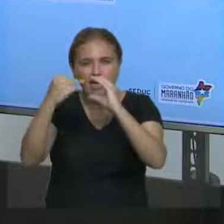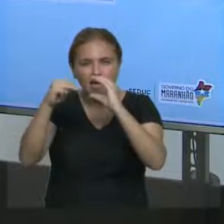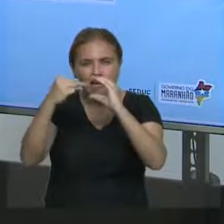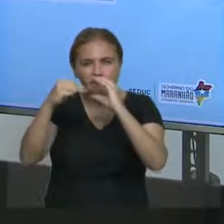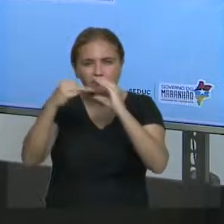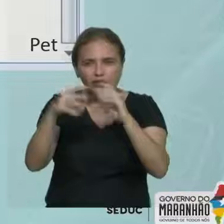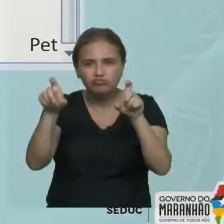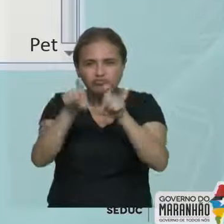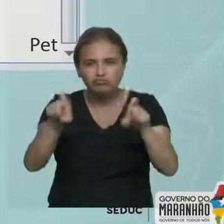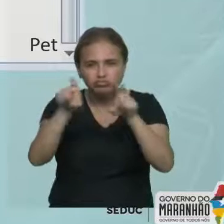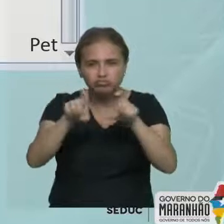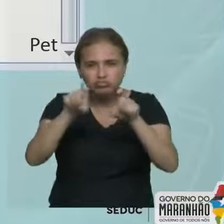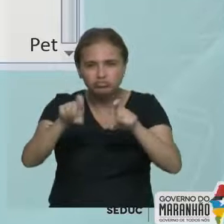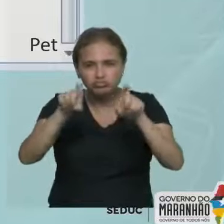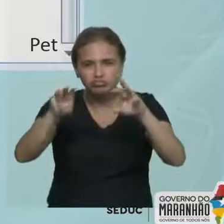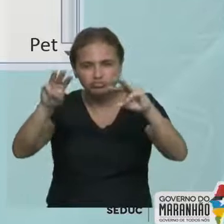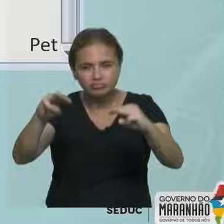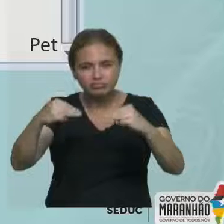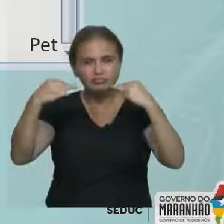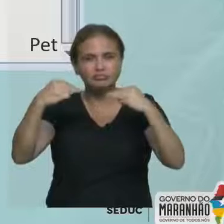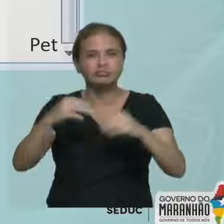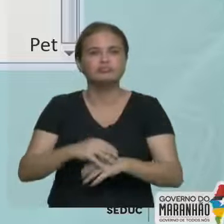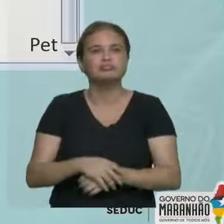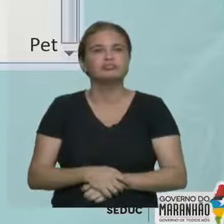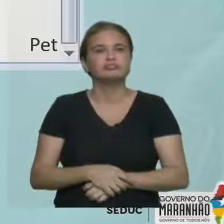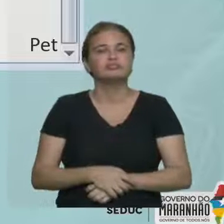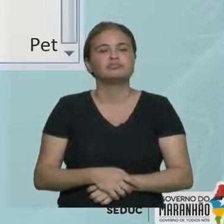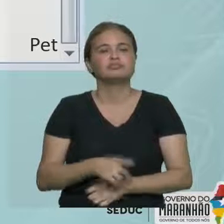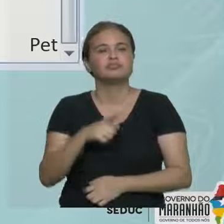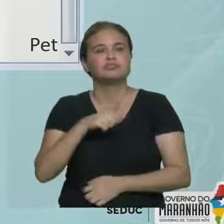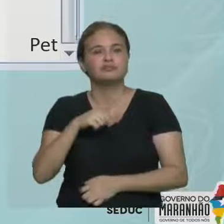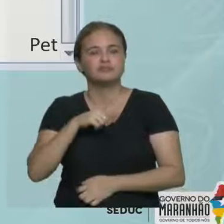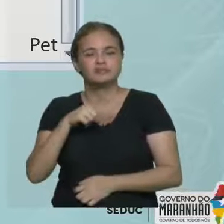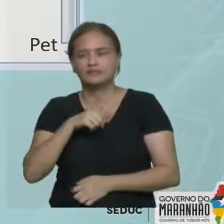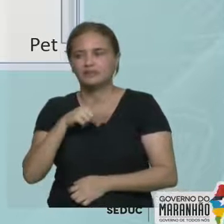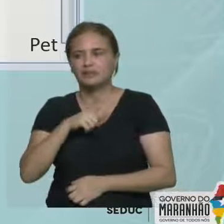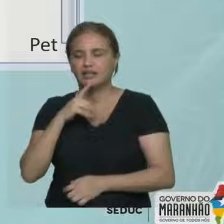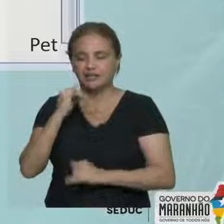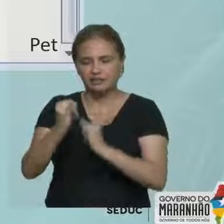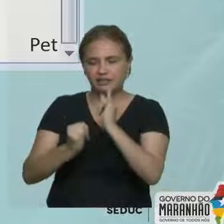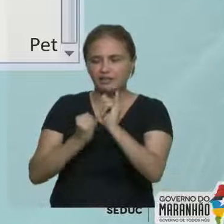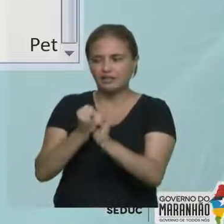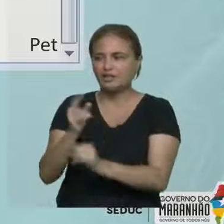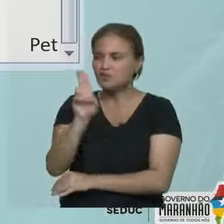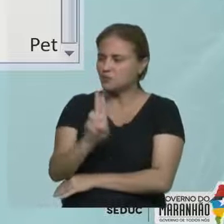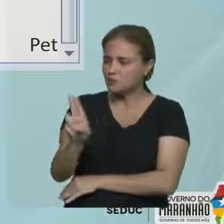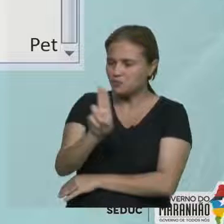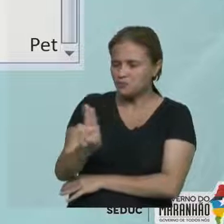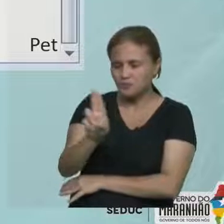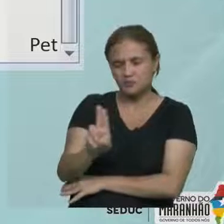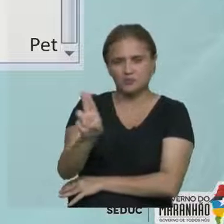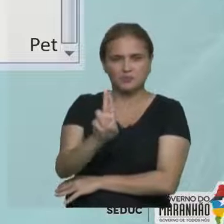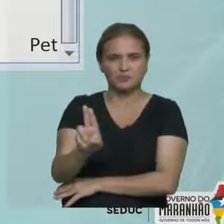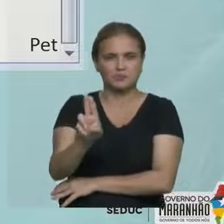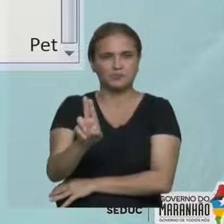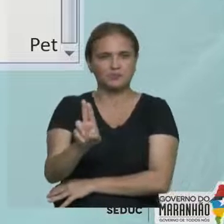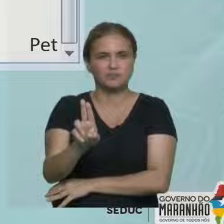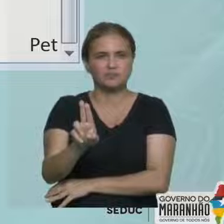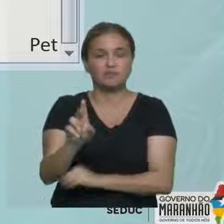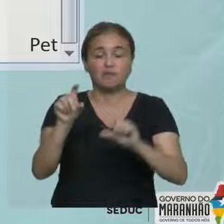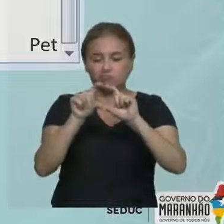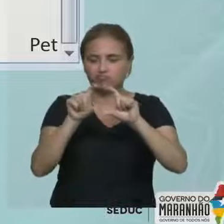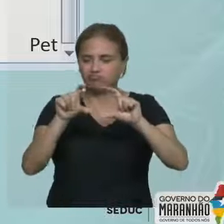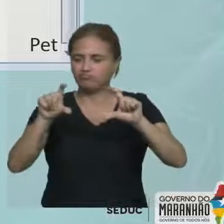Ele diz assim, You've just made a new friend through the internet. Choose the alternative to answer the